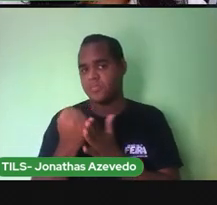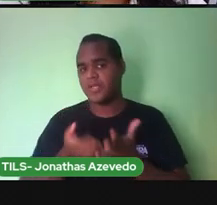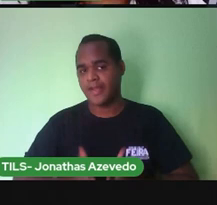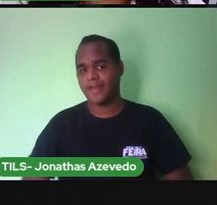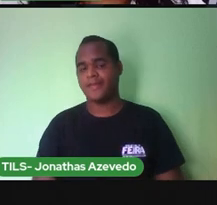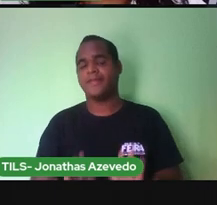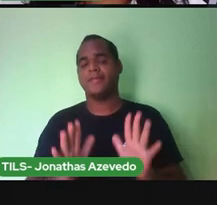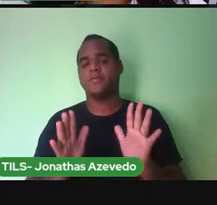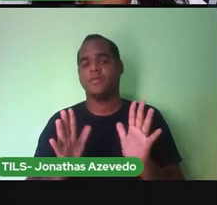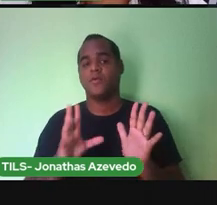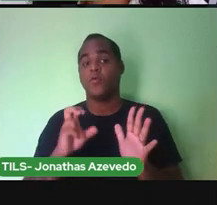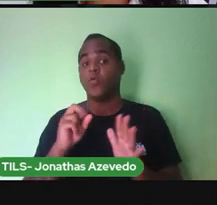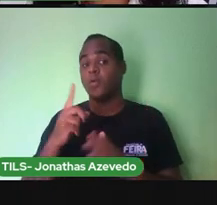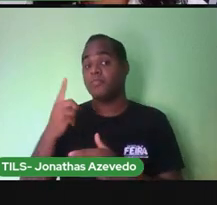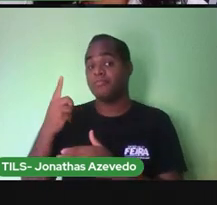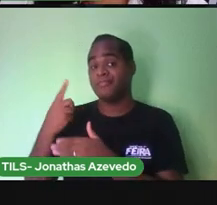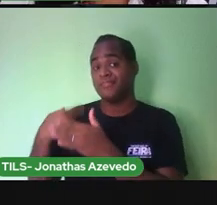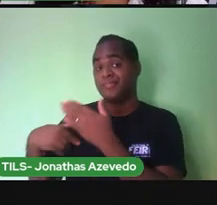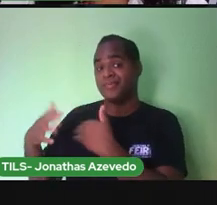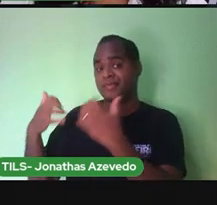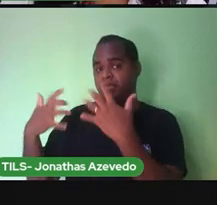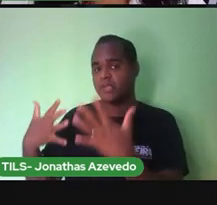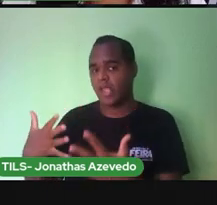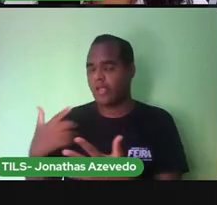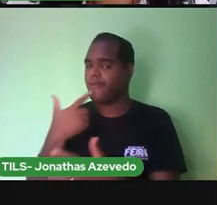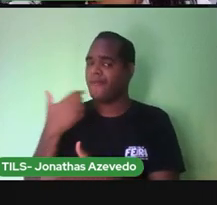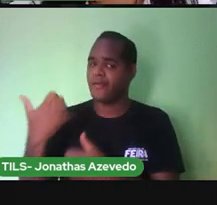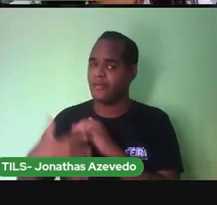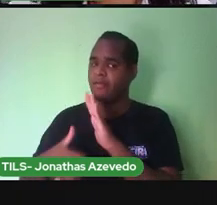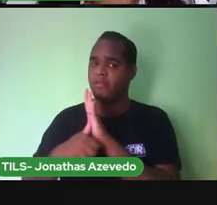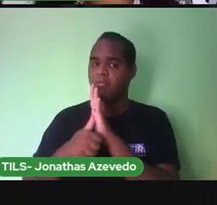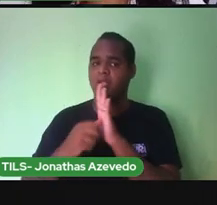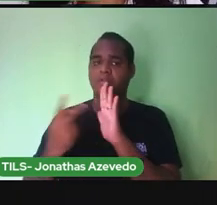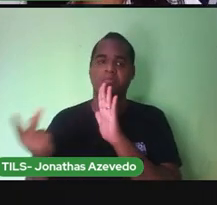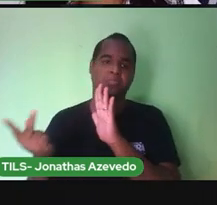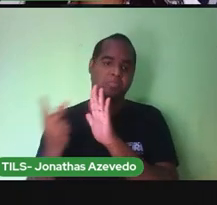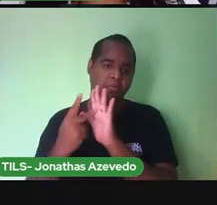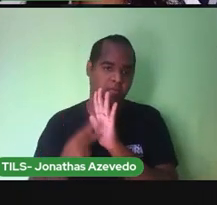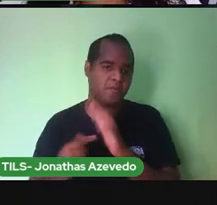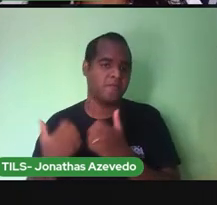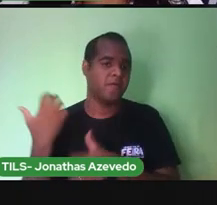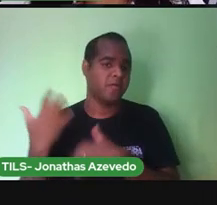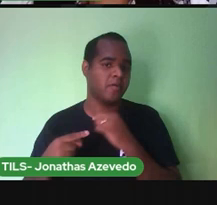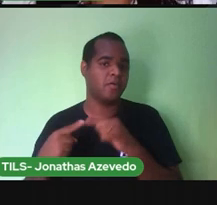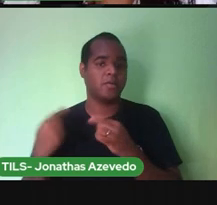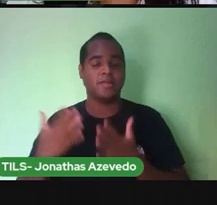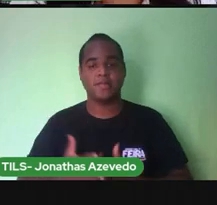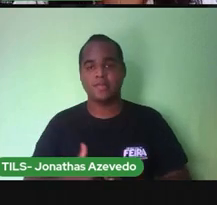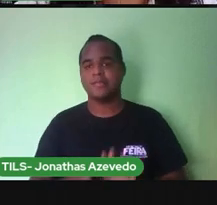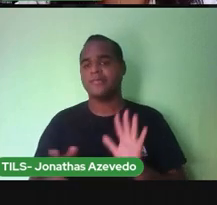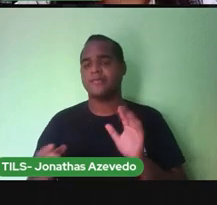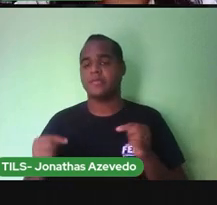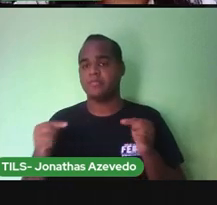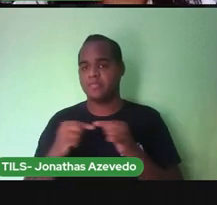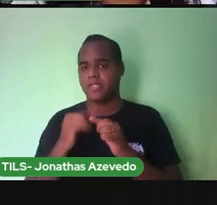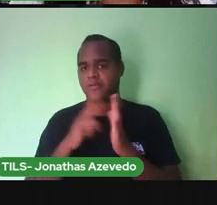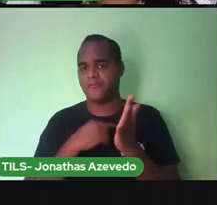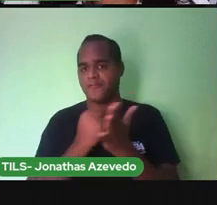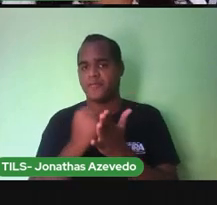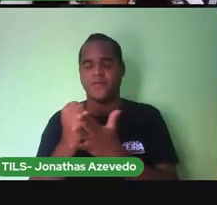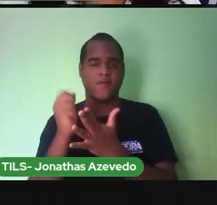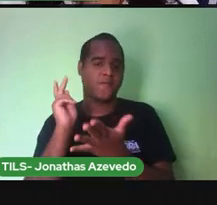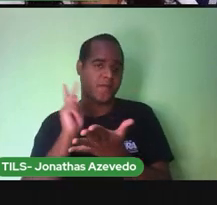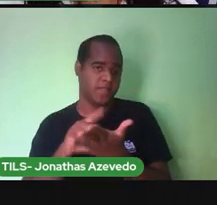Na outra aula sobre certidão sobre documento eu disse para vocês que a certidão de nascimento é um documento oficial